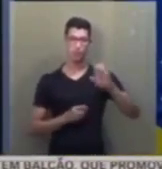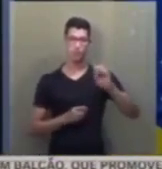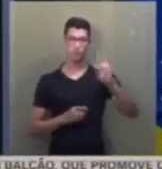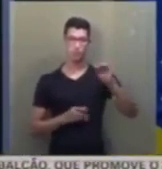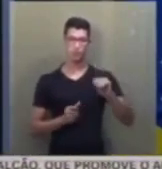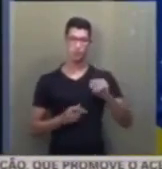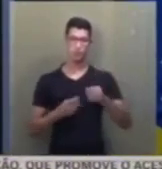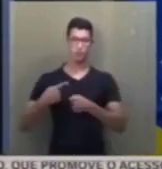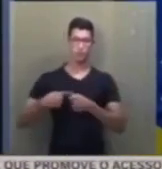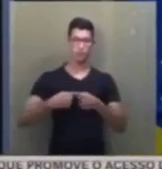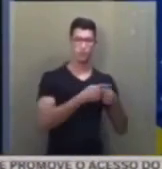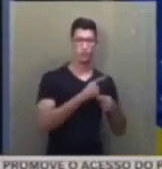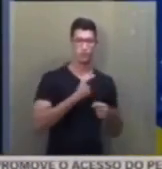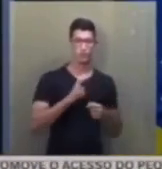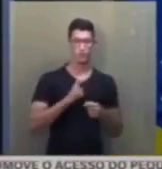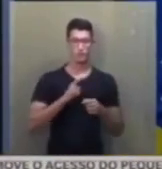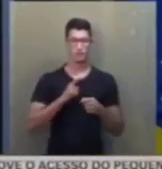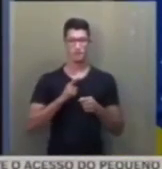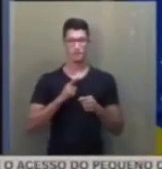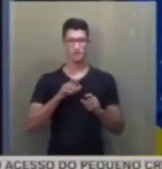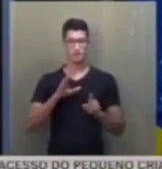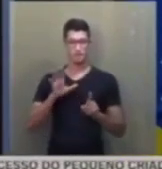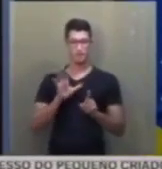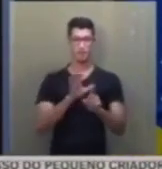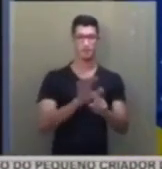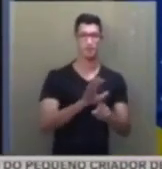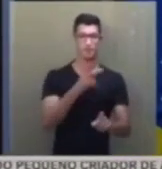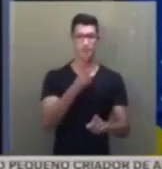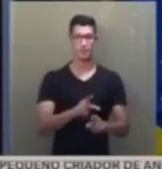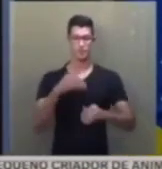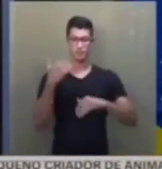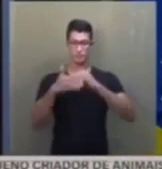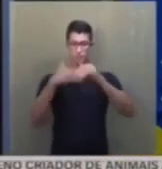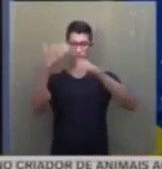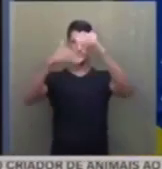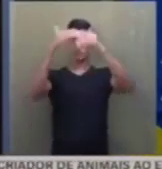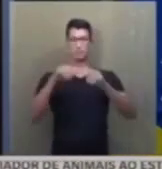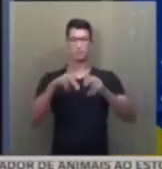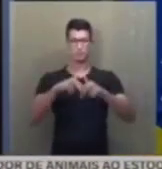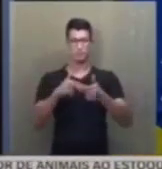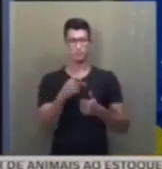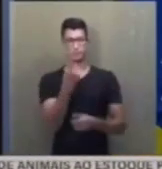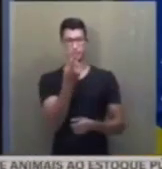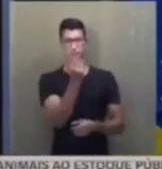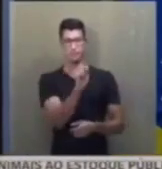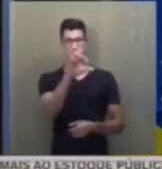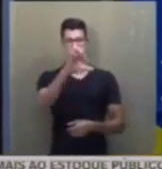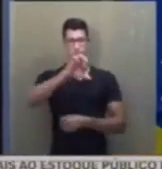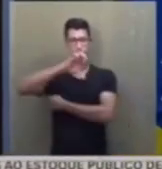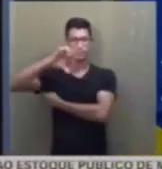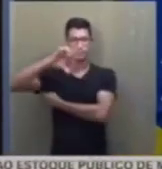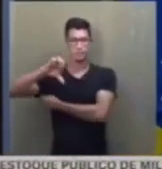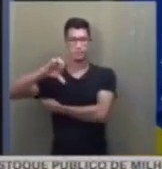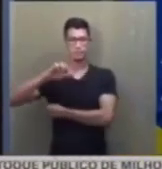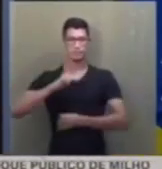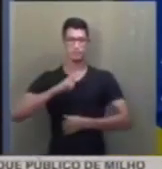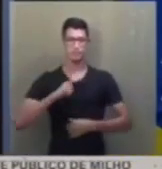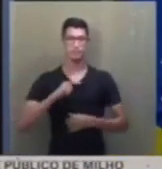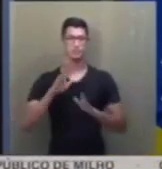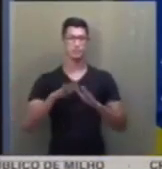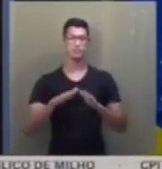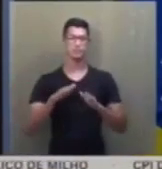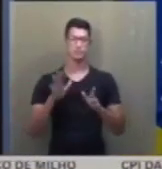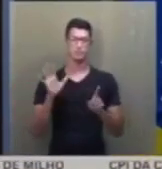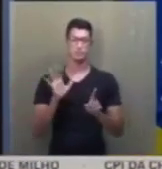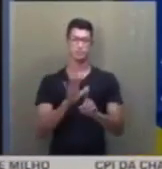A cidade teve grande impulso ao seu desenvolvimento quando, partir de 1899, foi